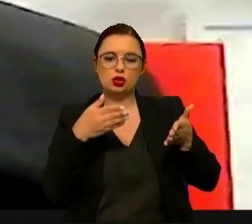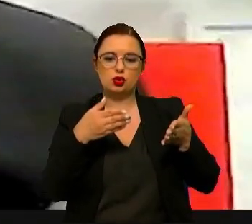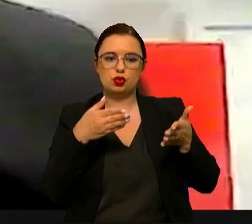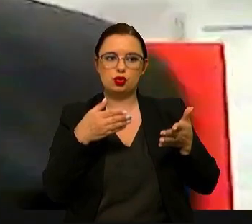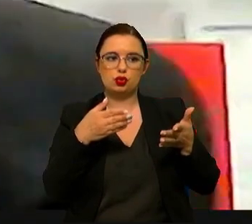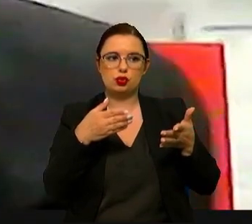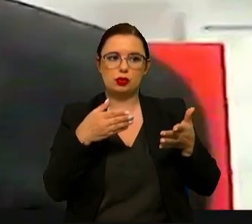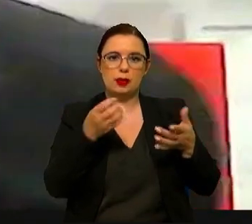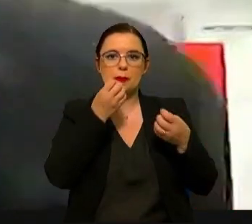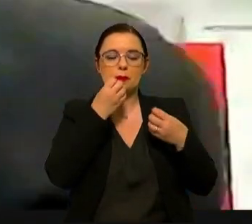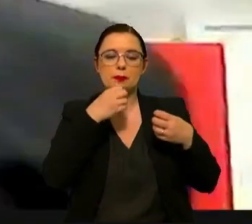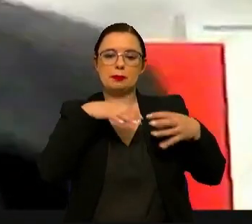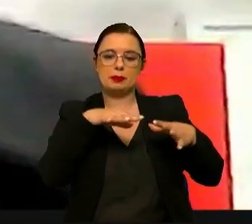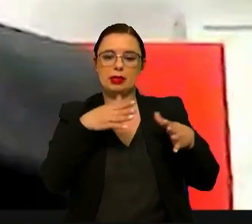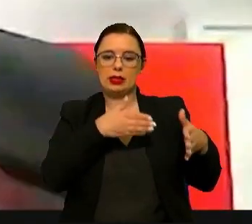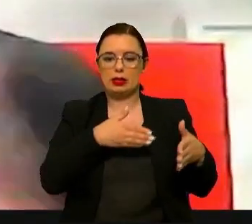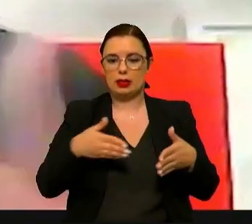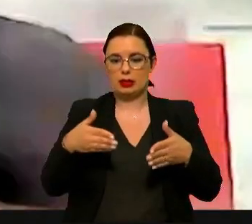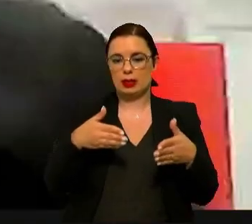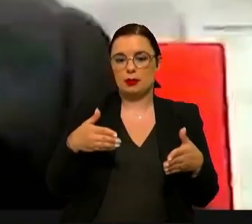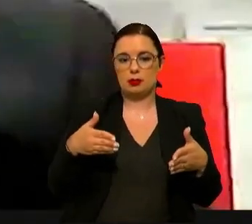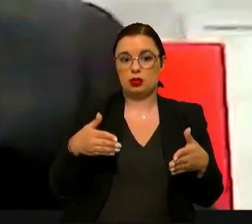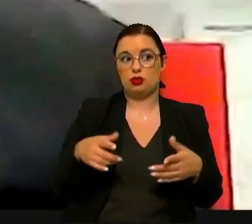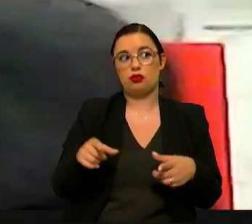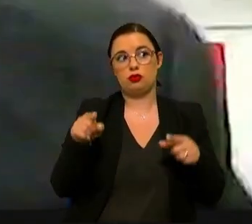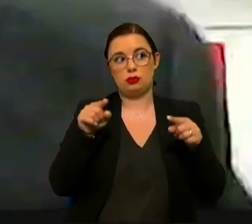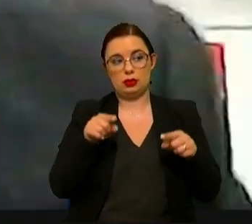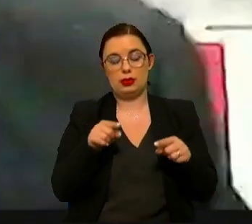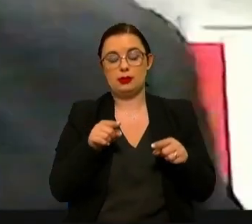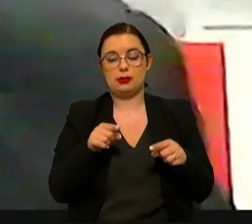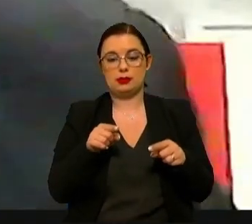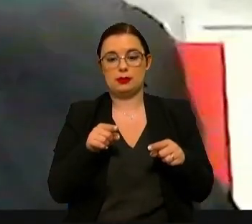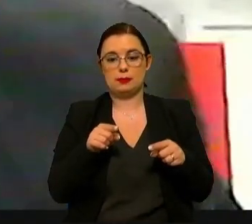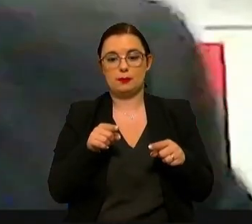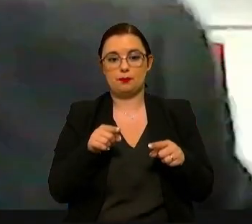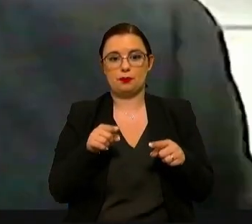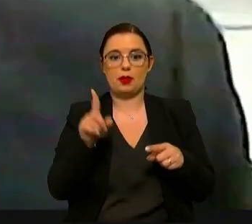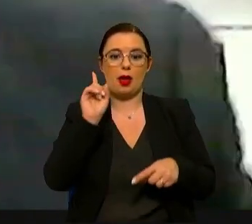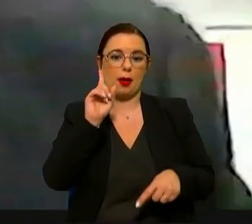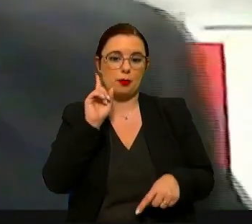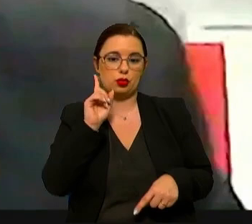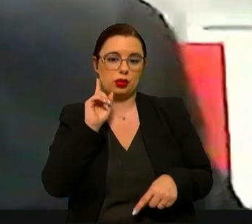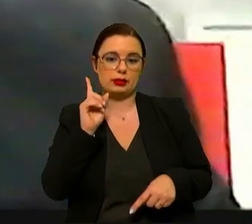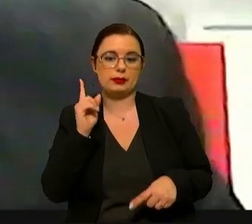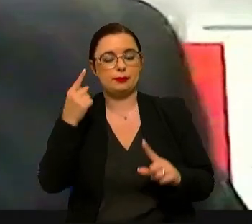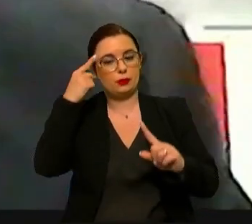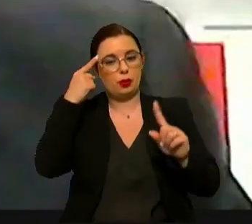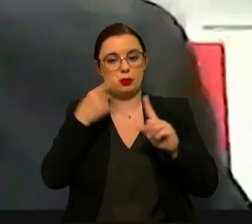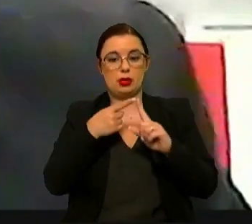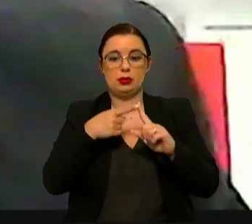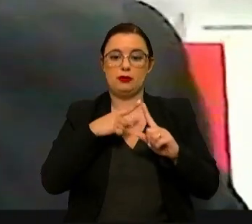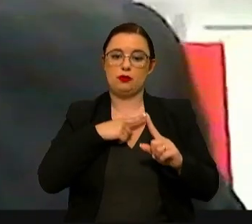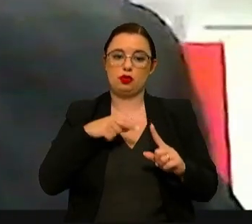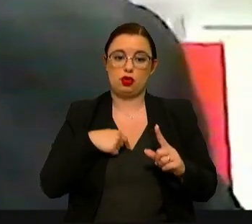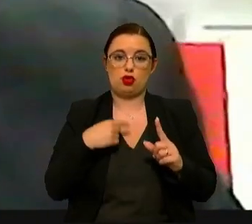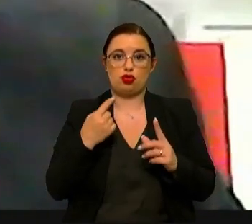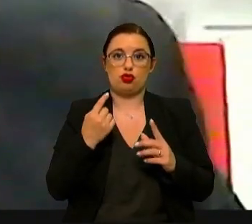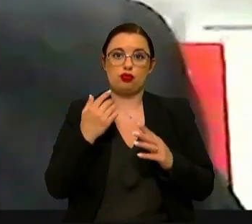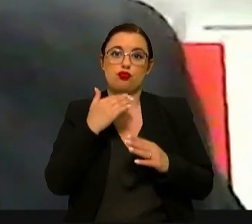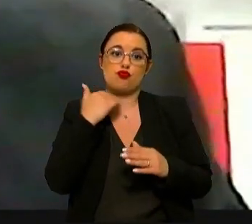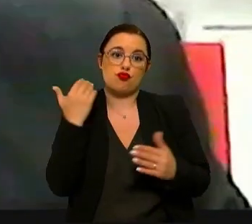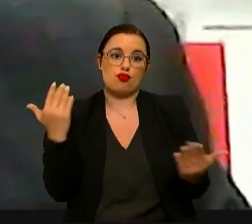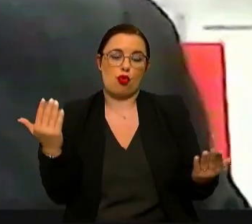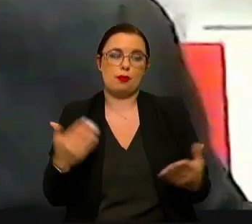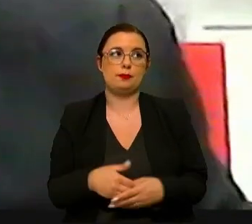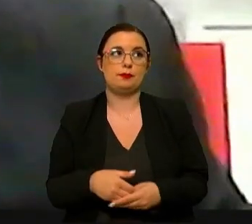caminhos e isso é também muito relevante para podermos ser eficazes. Por isso